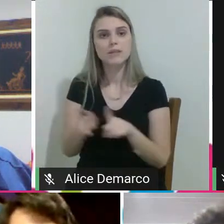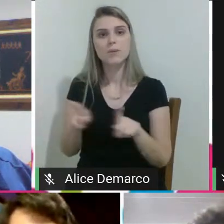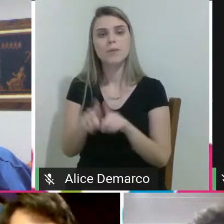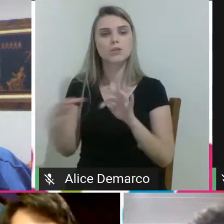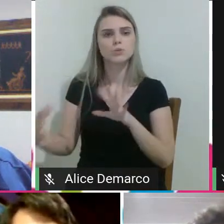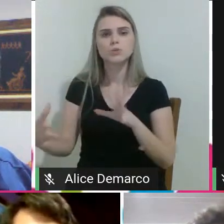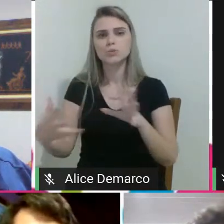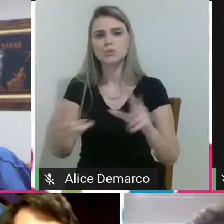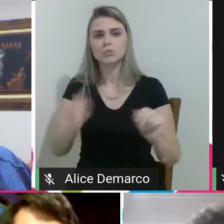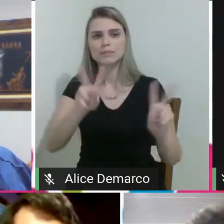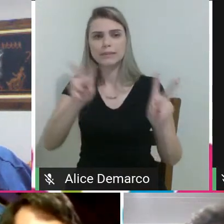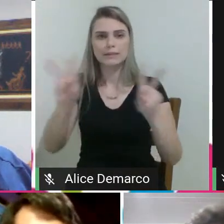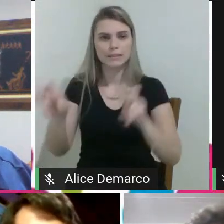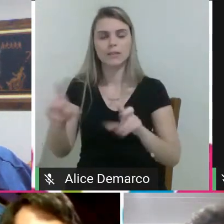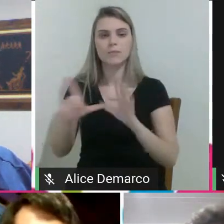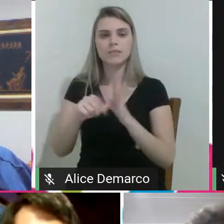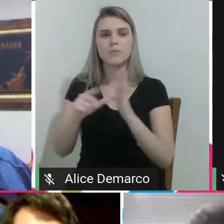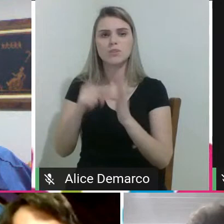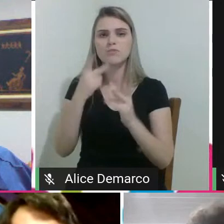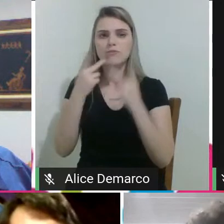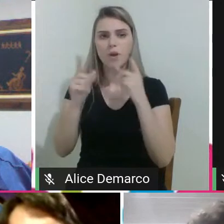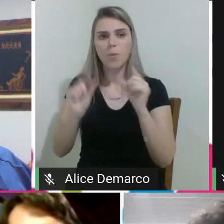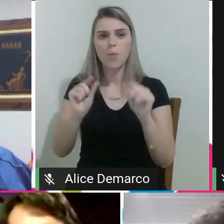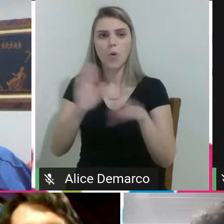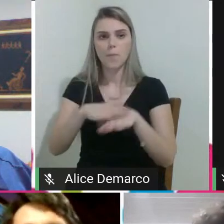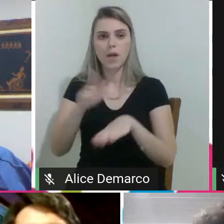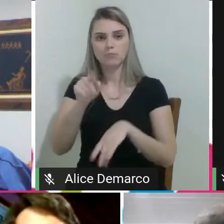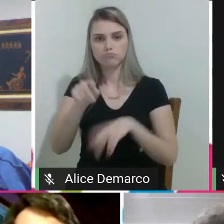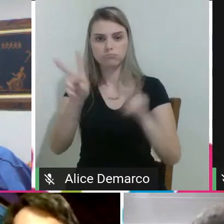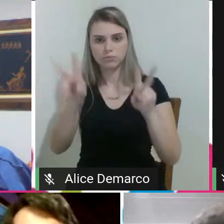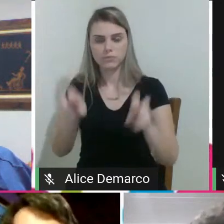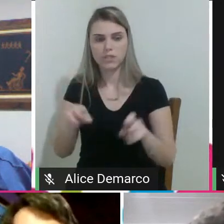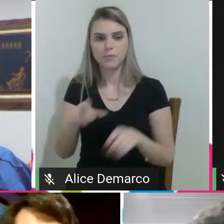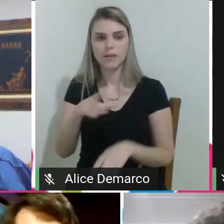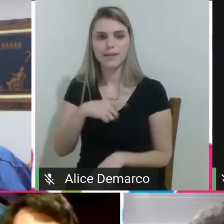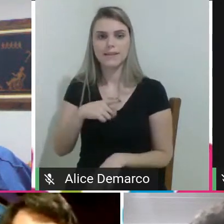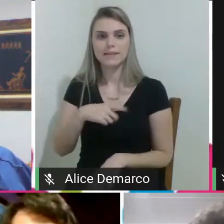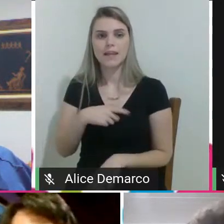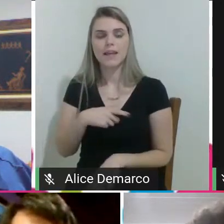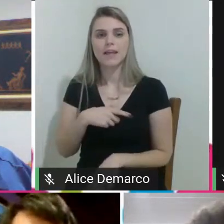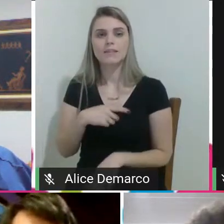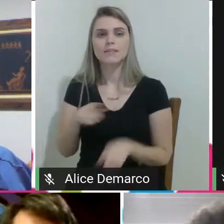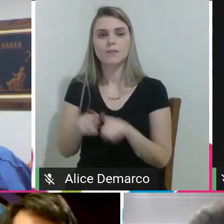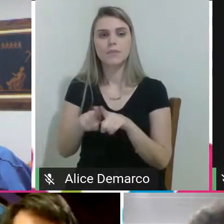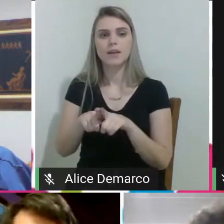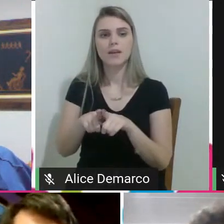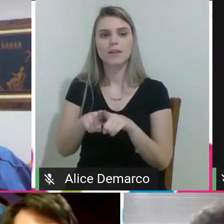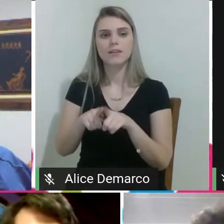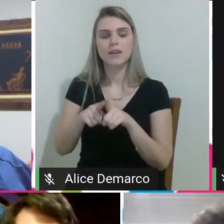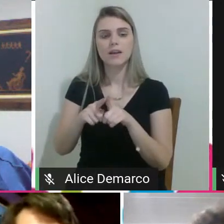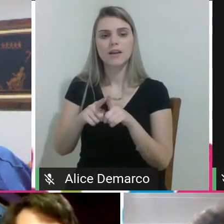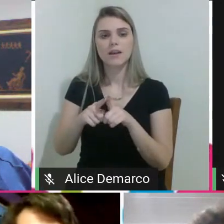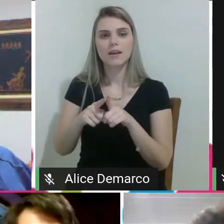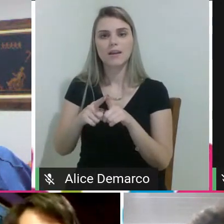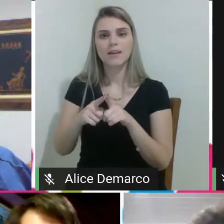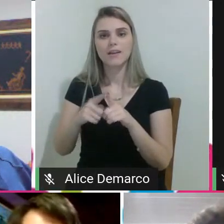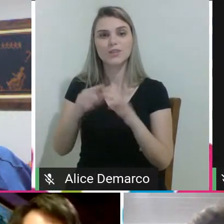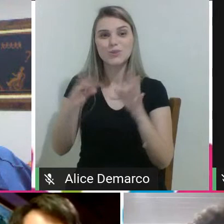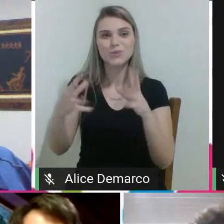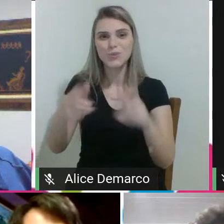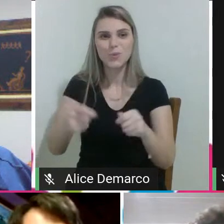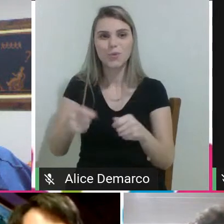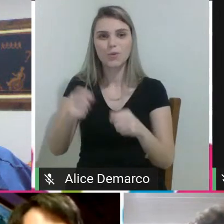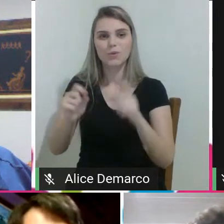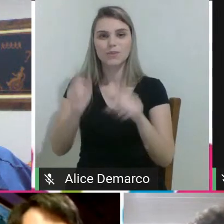tema, daqui a pouquinho eu falo mais sobre o tema, tem aí o dedo, mão, ou então até a cabeça, o cérebro dela. Bom, eu sou